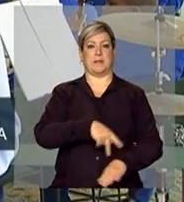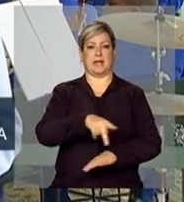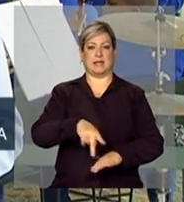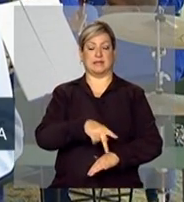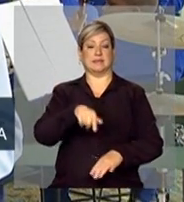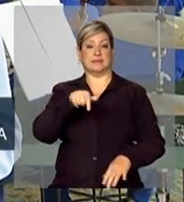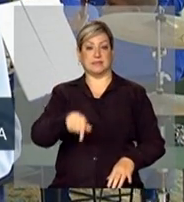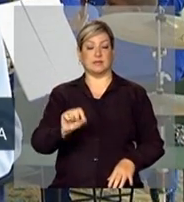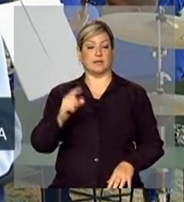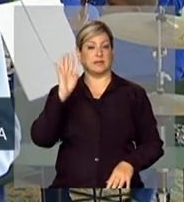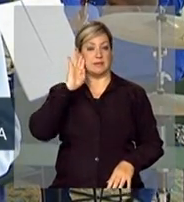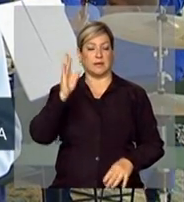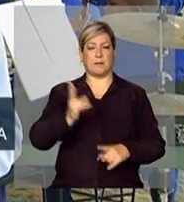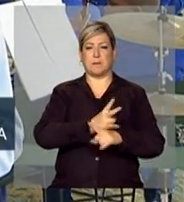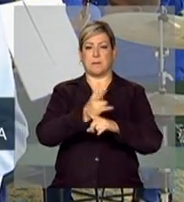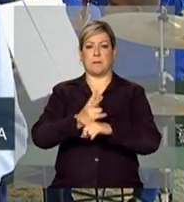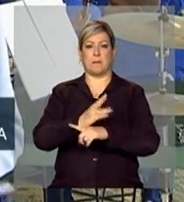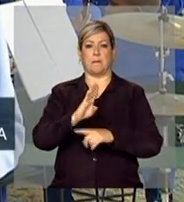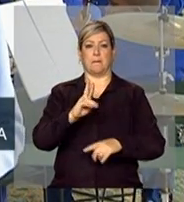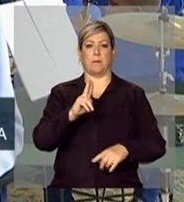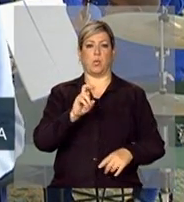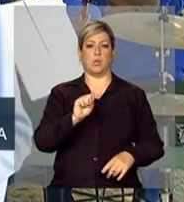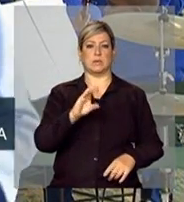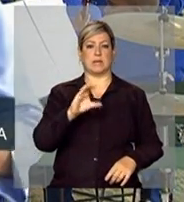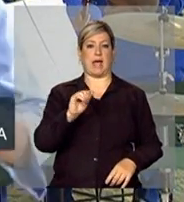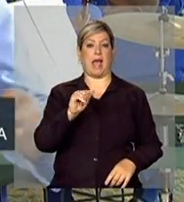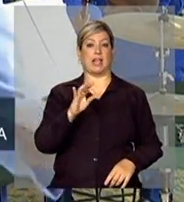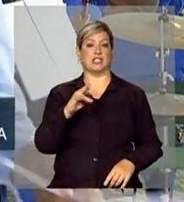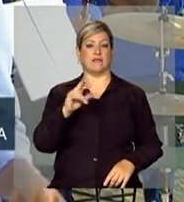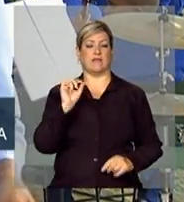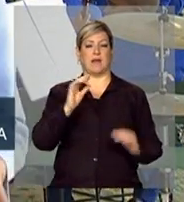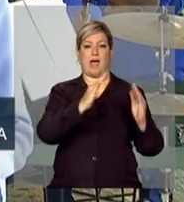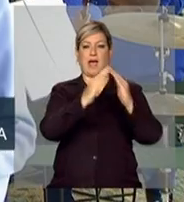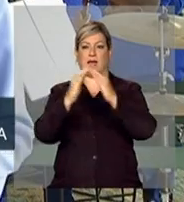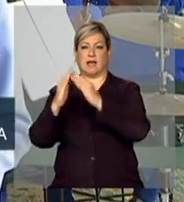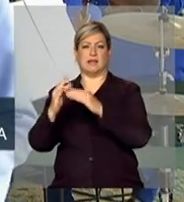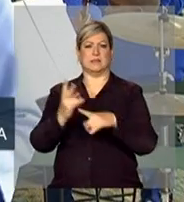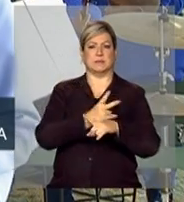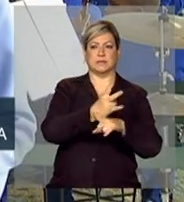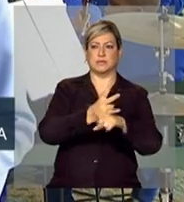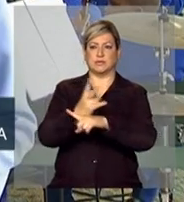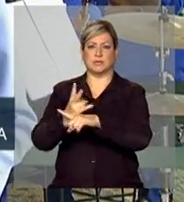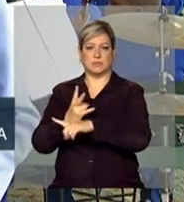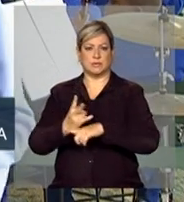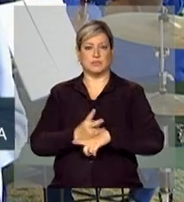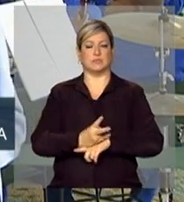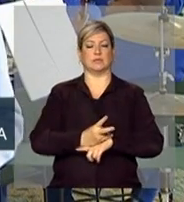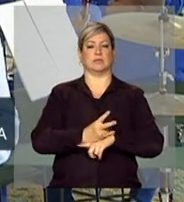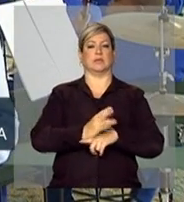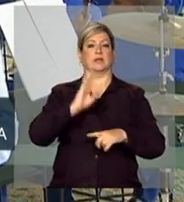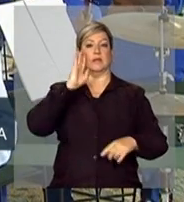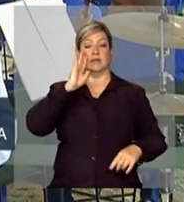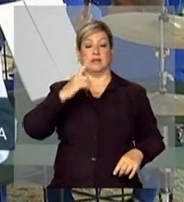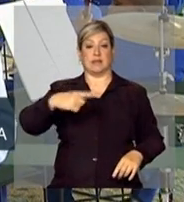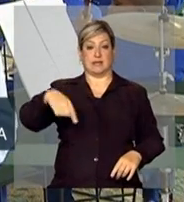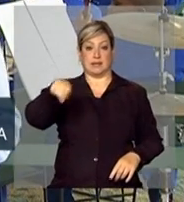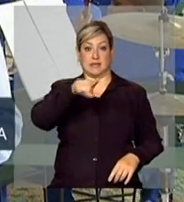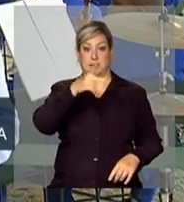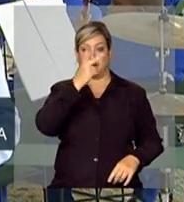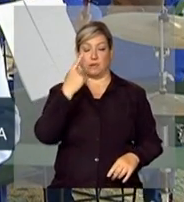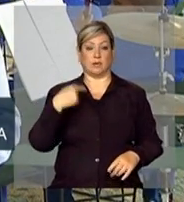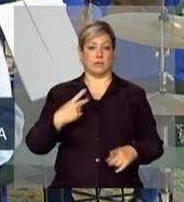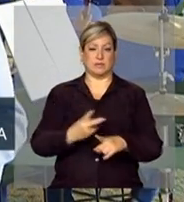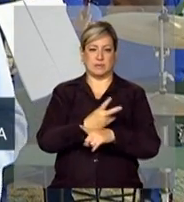ação da busca ativa. As pessoas que foram encontradas pelo busca ativa passaram a receber,